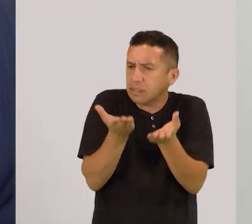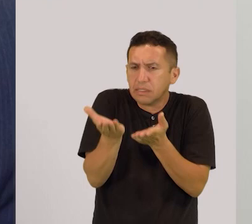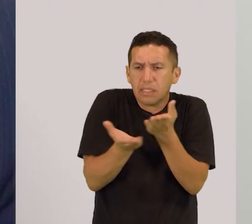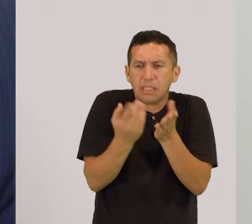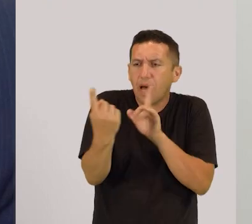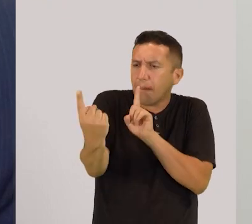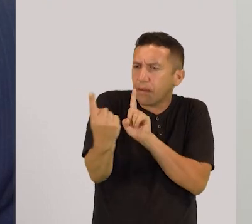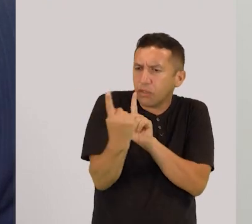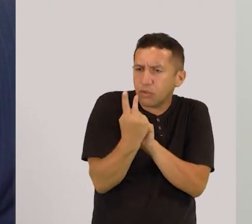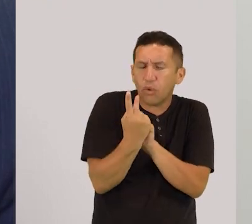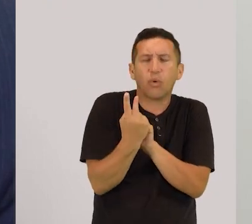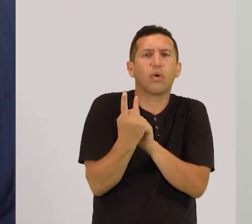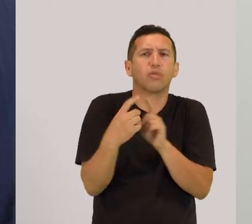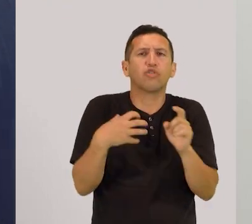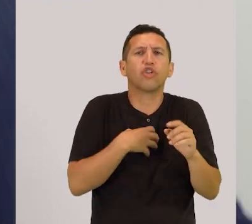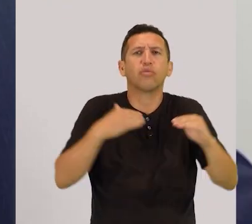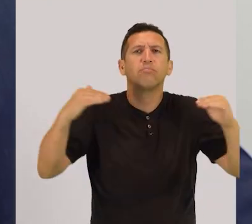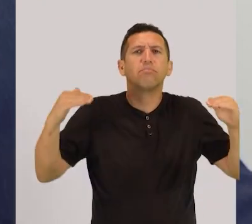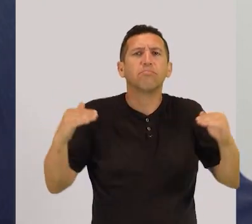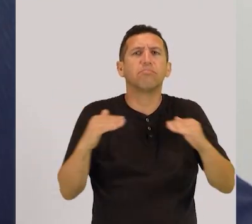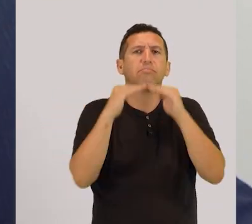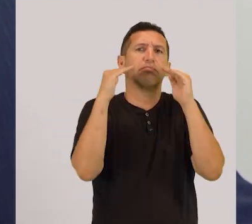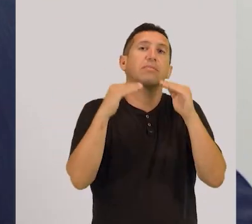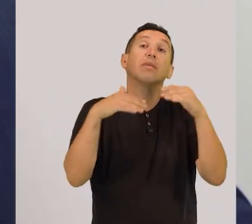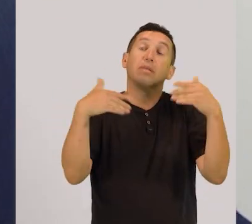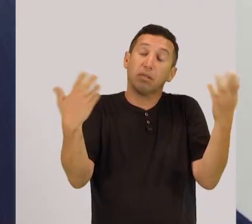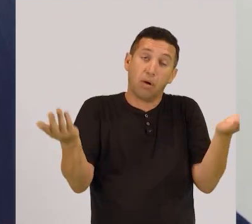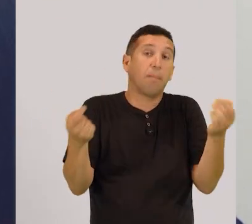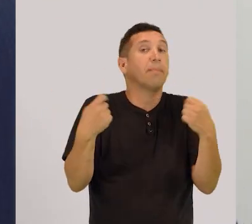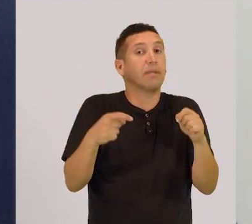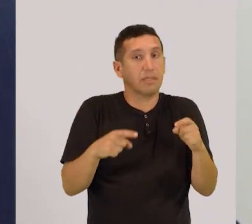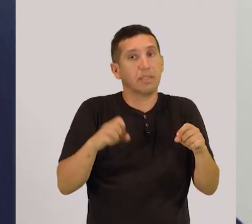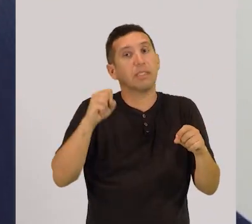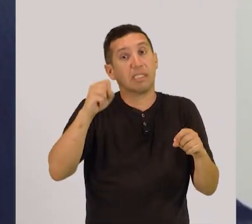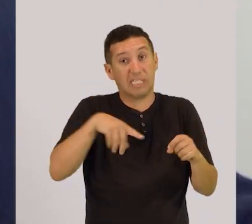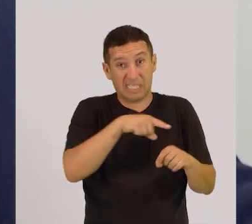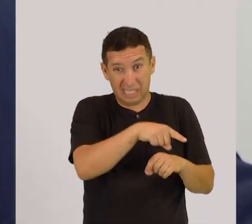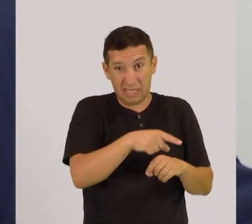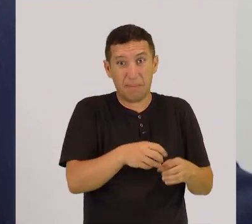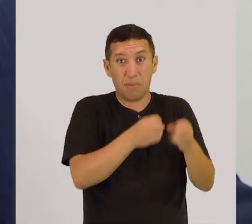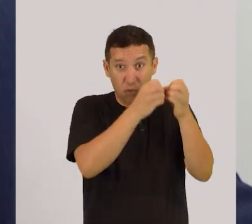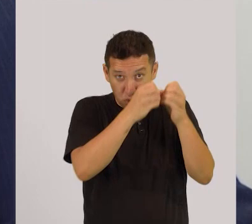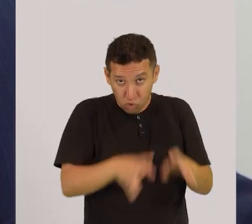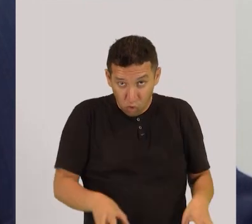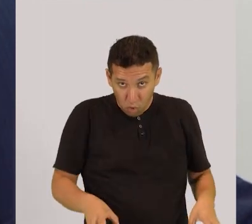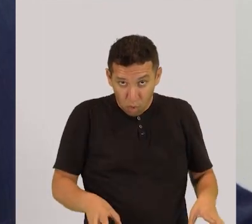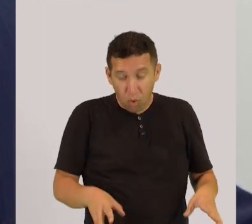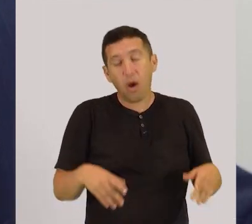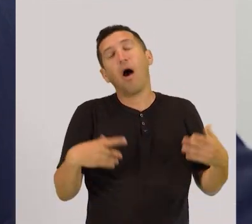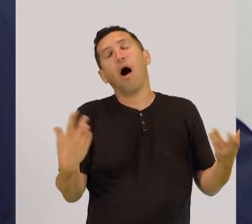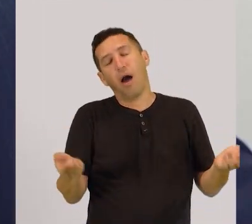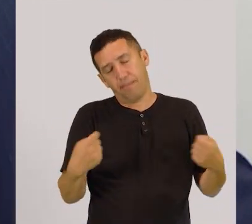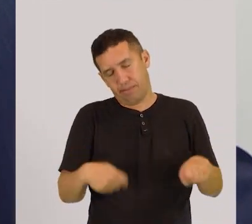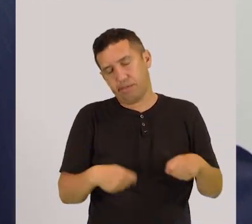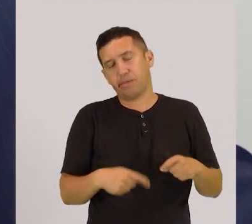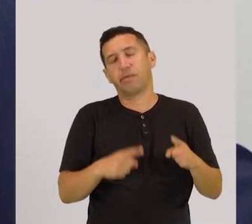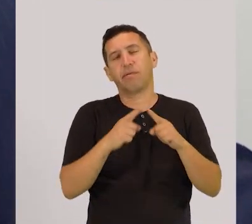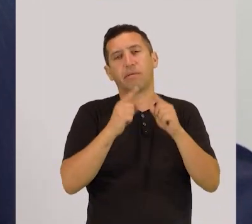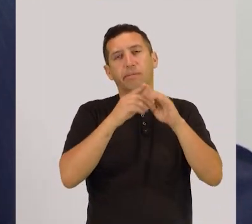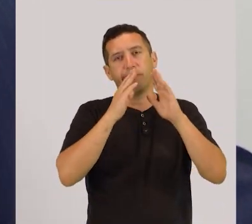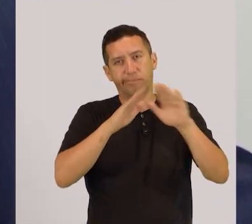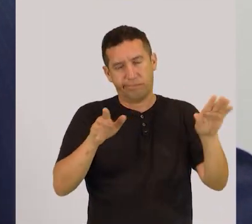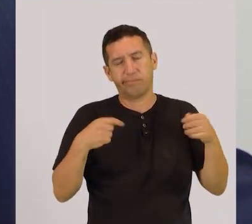pessoas de uma forma absolutamente igual é que essas reparações sejam registradas, ou seja, haja memória